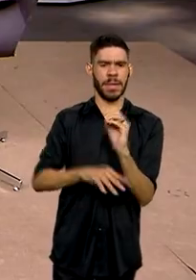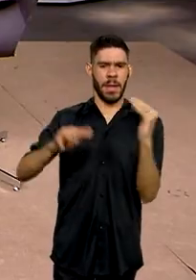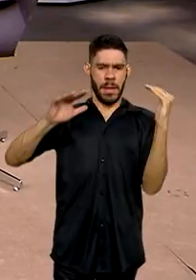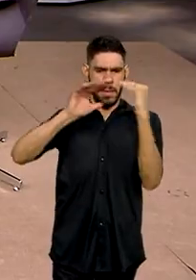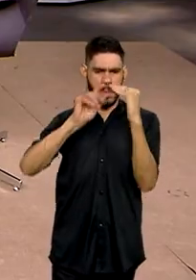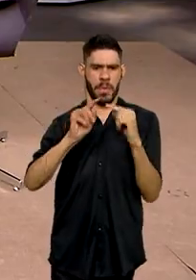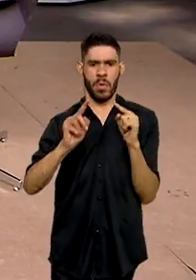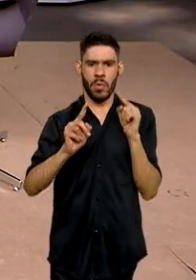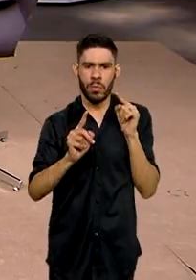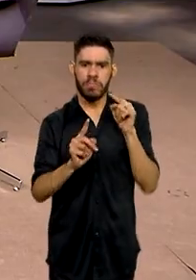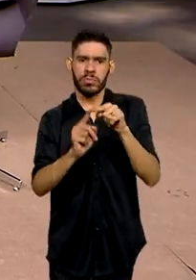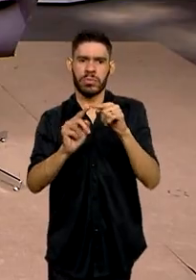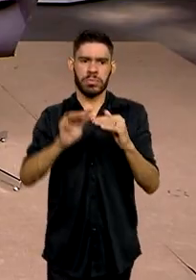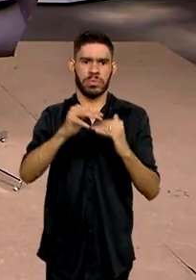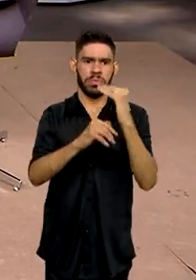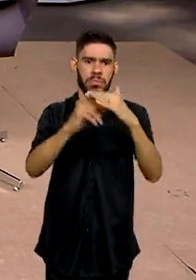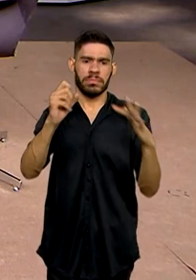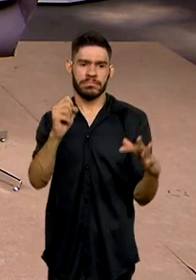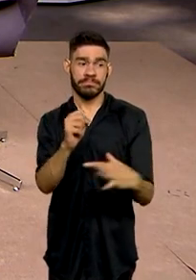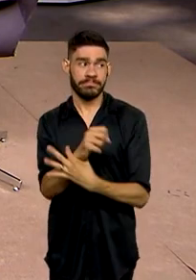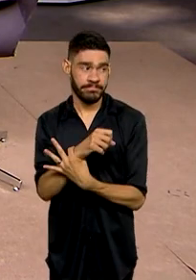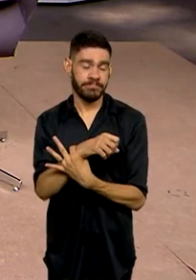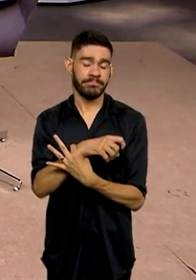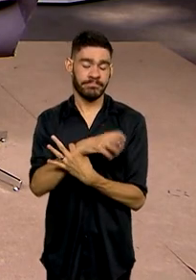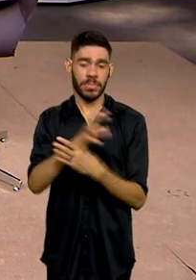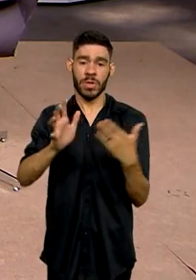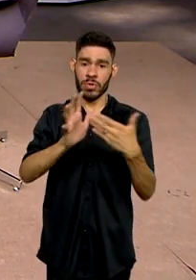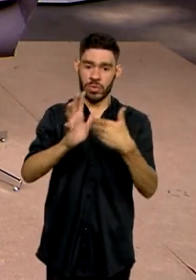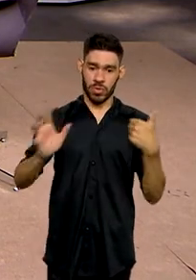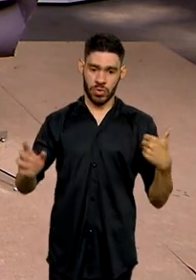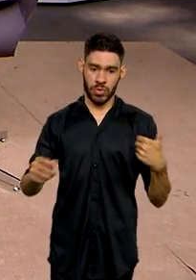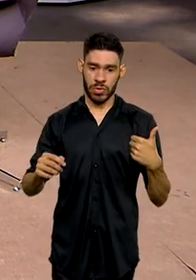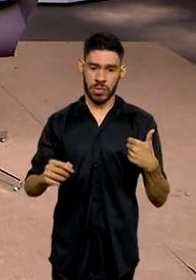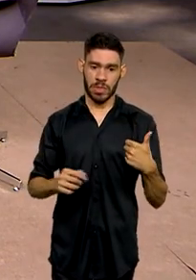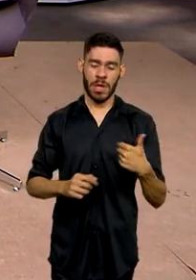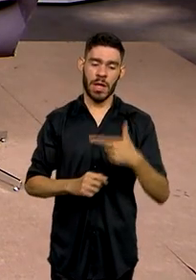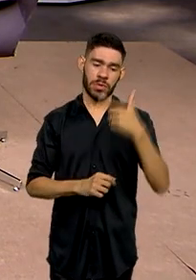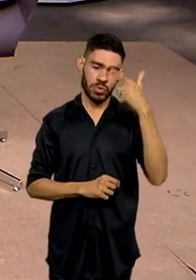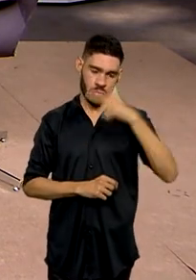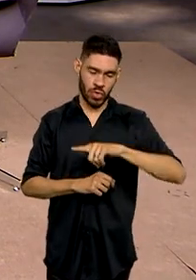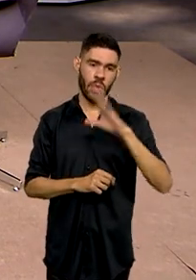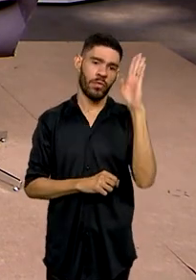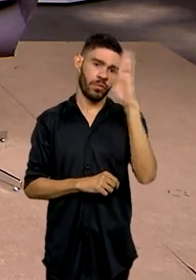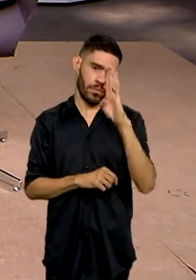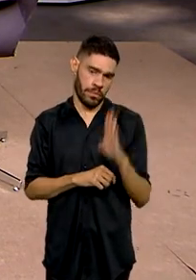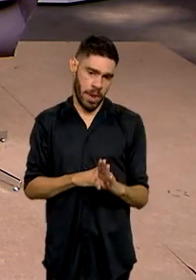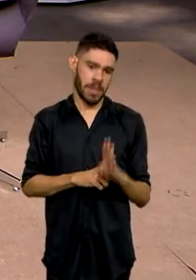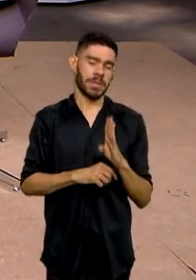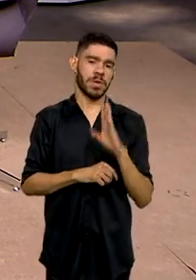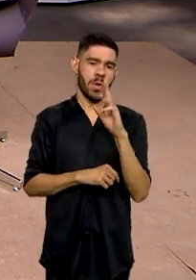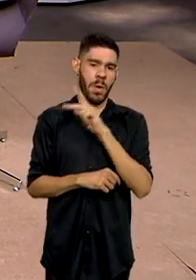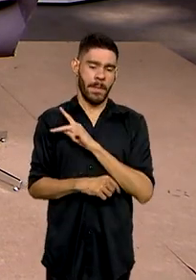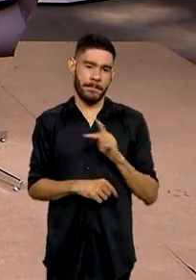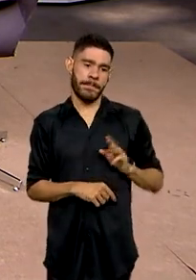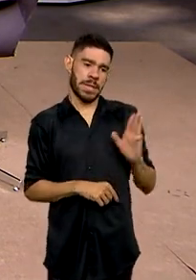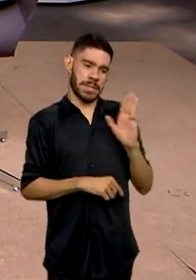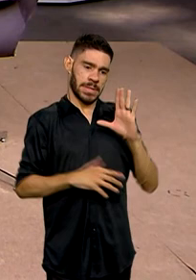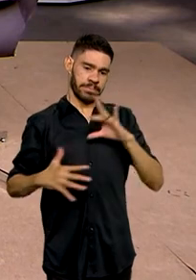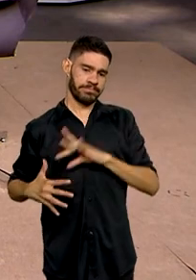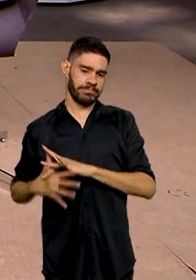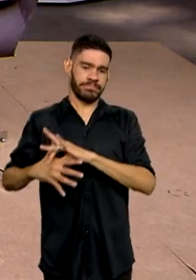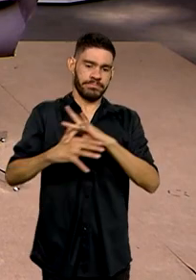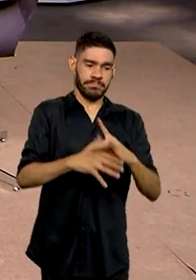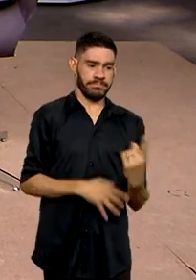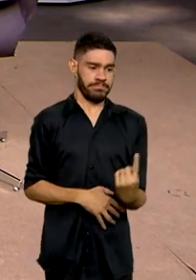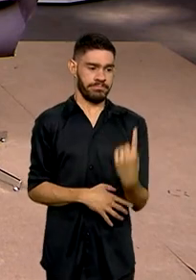objetivos do desenvolvimento sustentável, tirar o Brasil novamente, já que o presidente Lula comandou e lá atrás